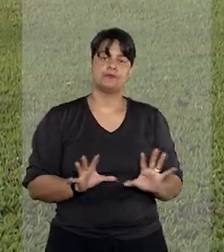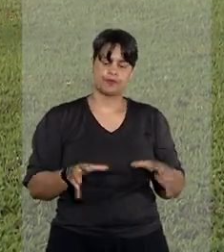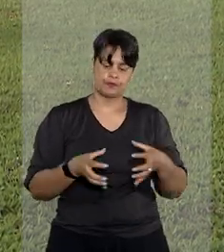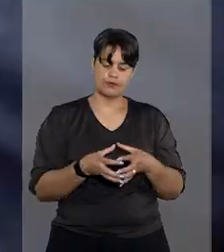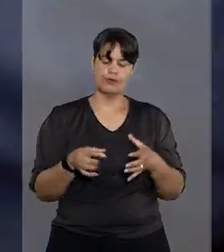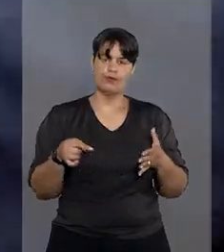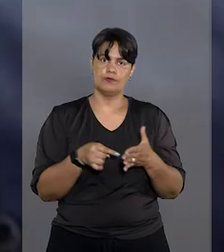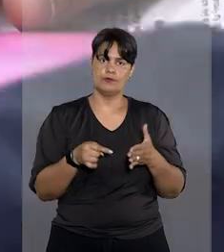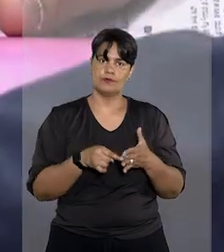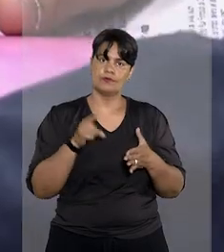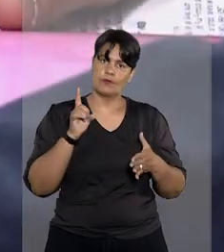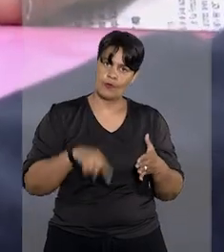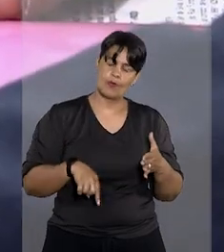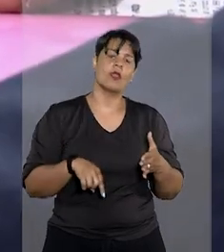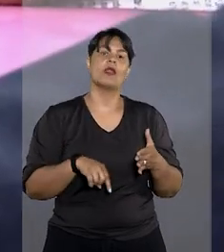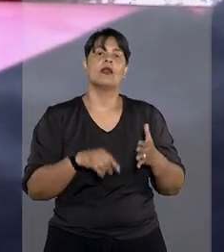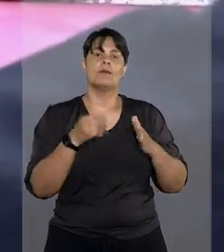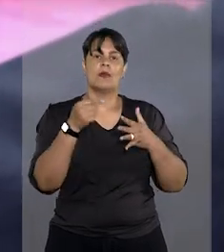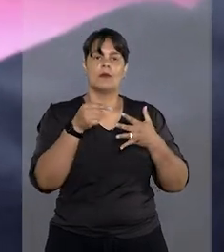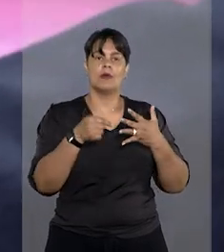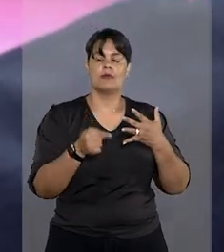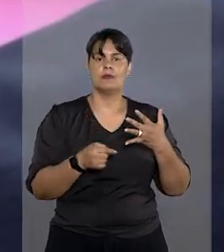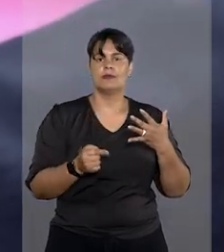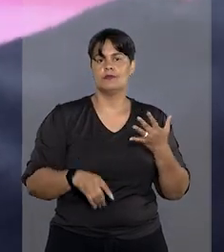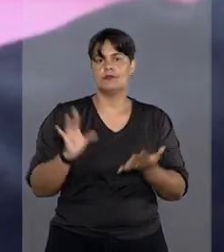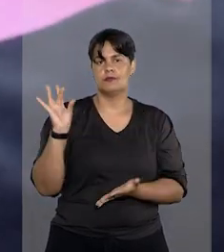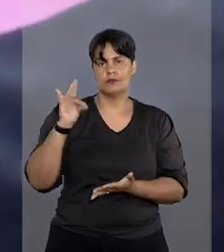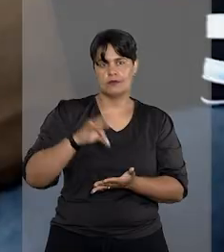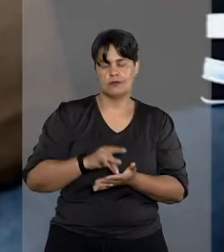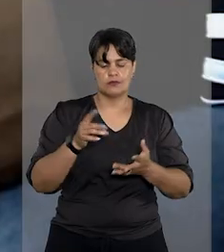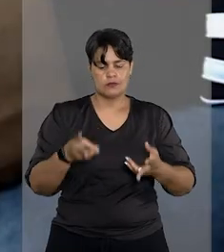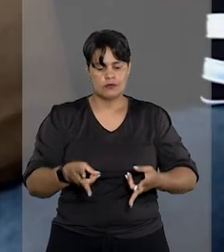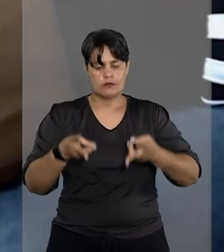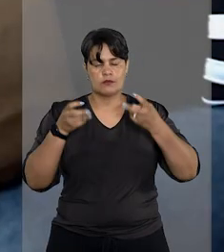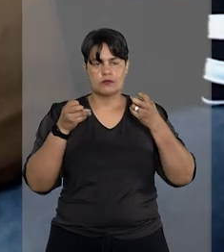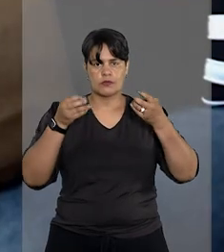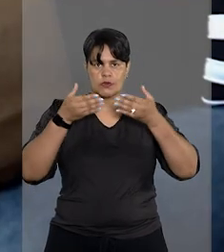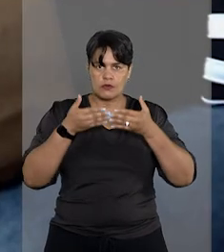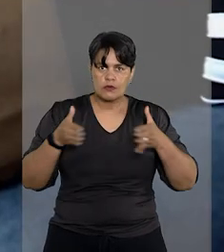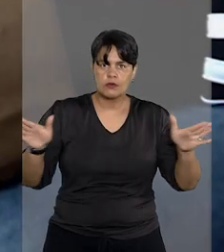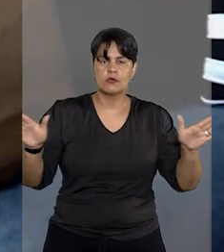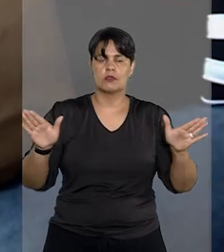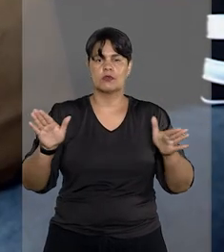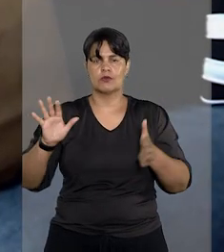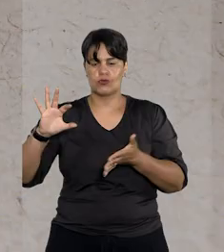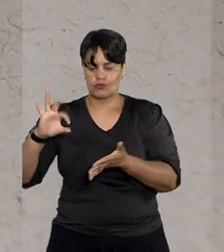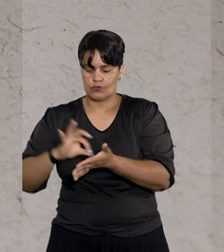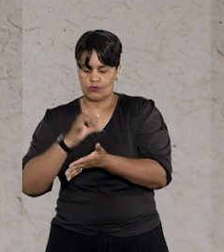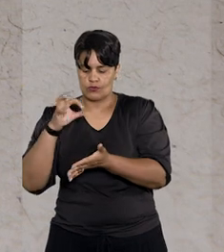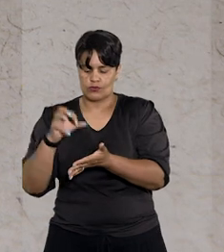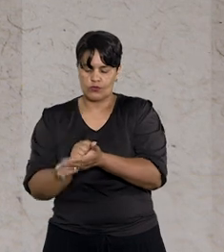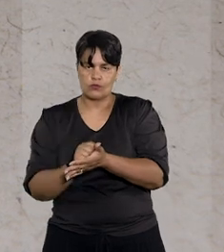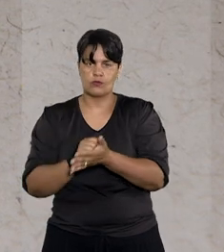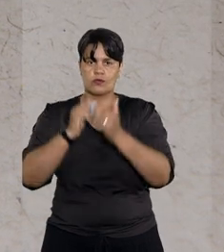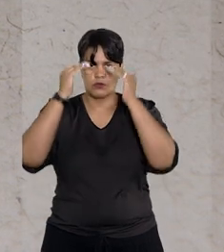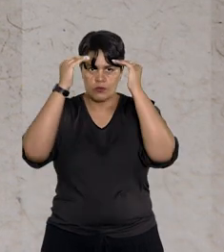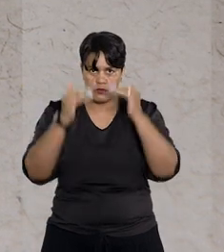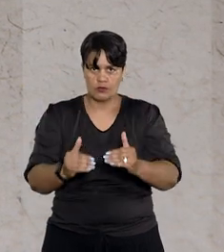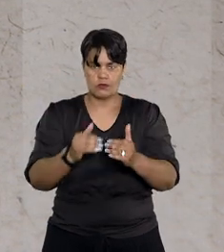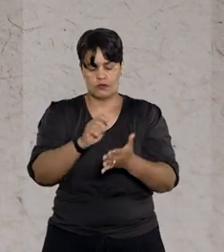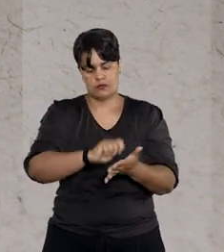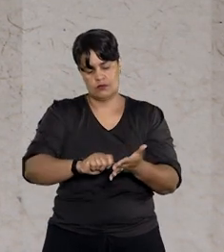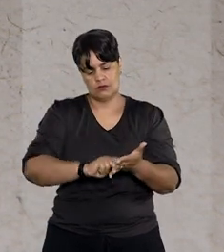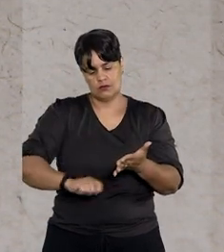STJ os critérios essenciais para reconhecimento, abertura, registro e cumprimento de testamento